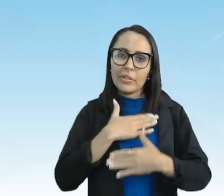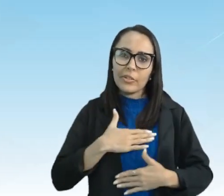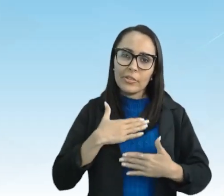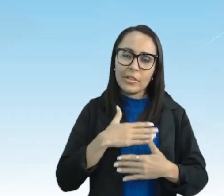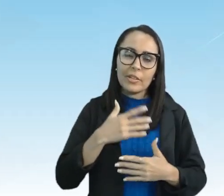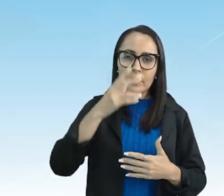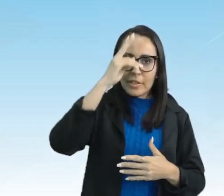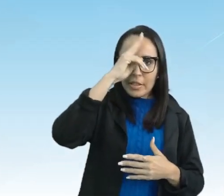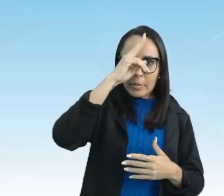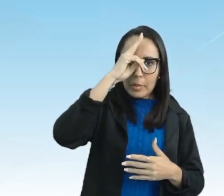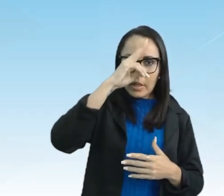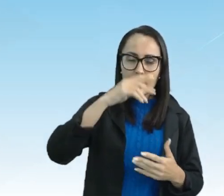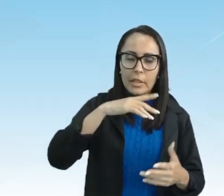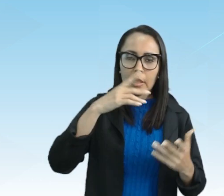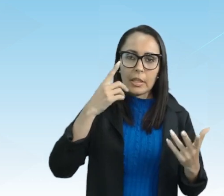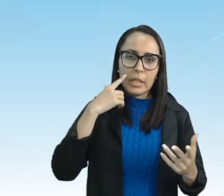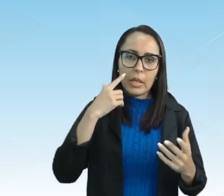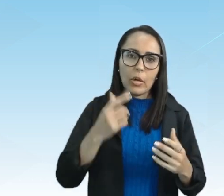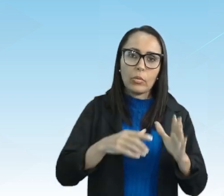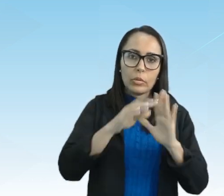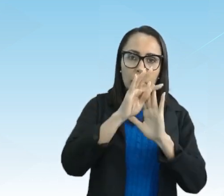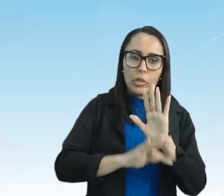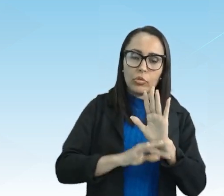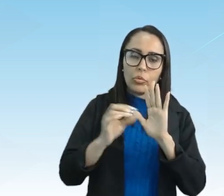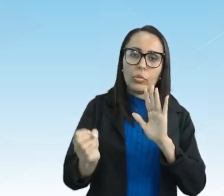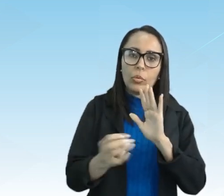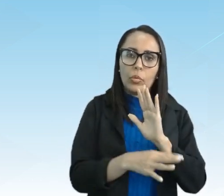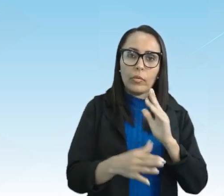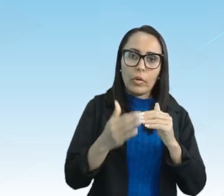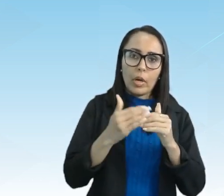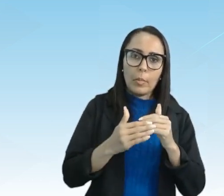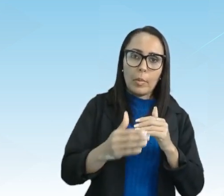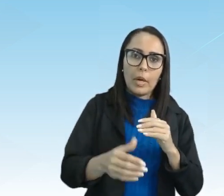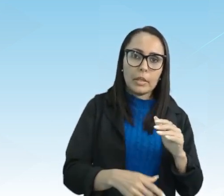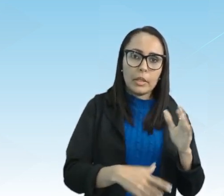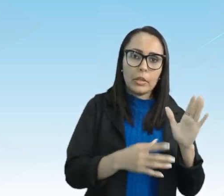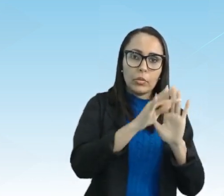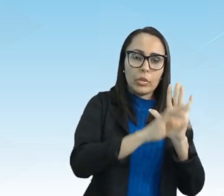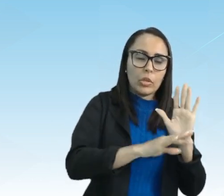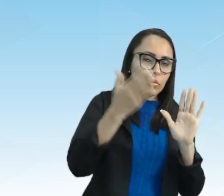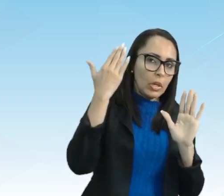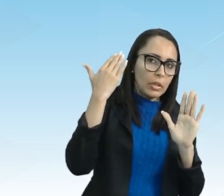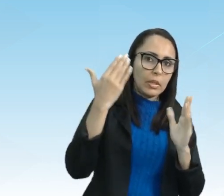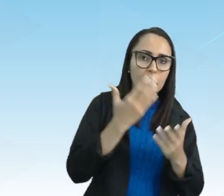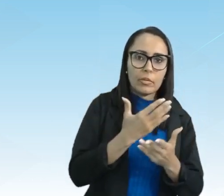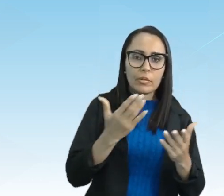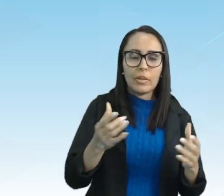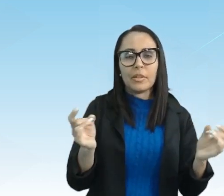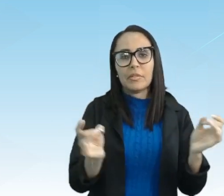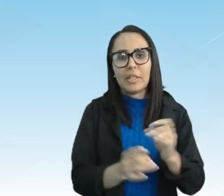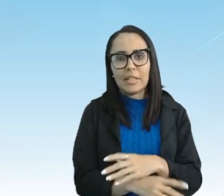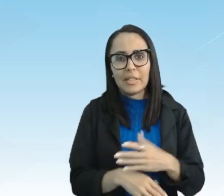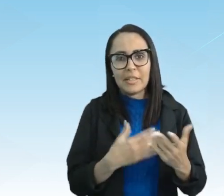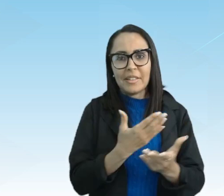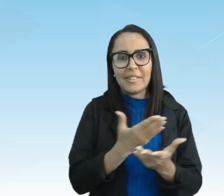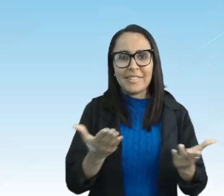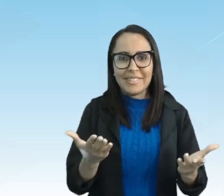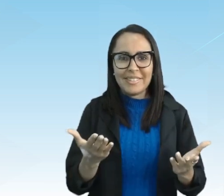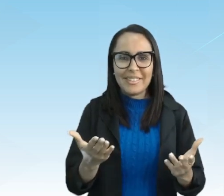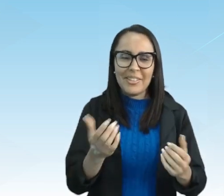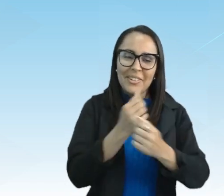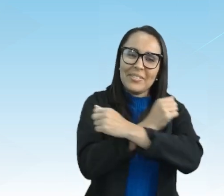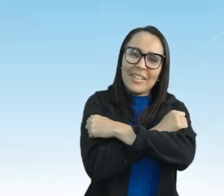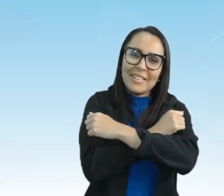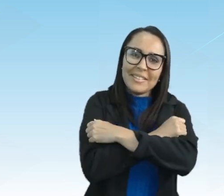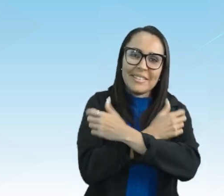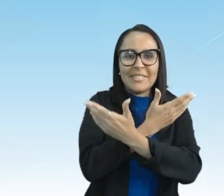lembra retextualizar um texto a partir de um texto base como nós finalizamos com esse aqui um